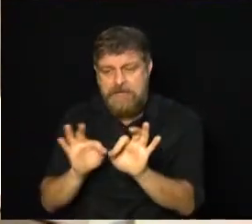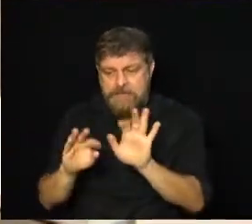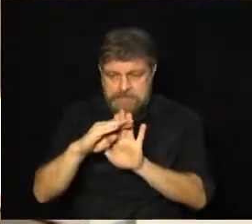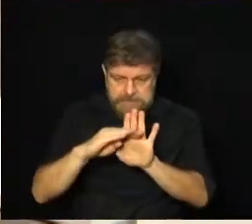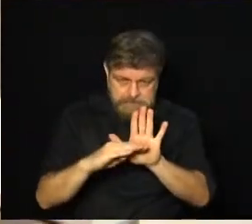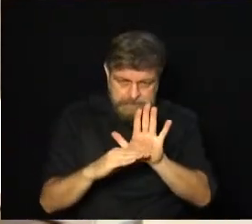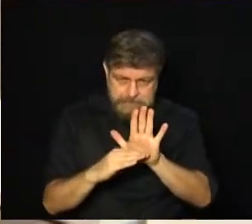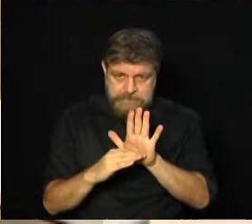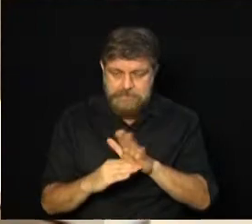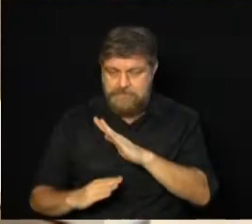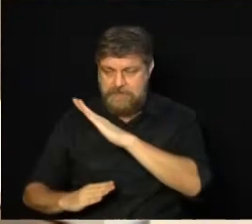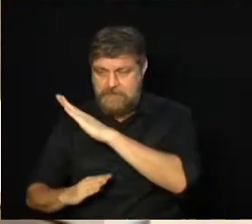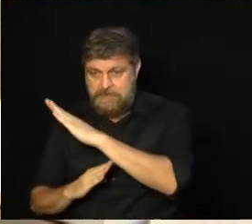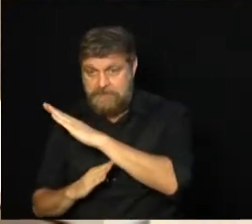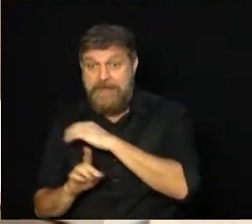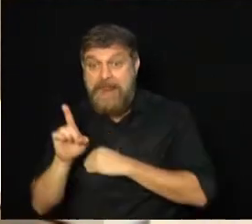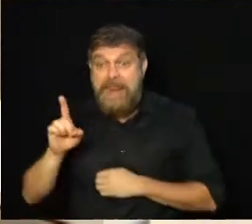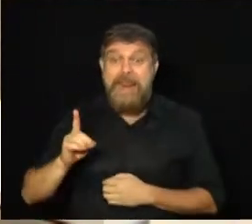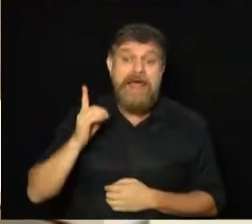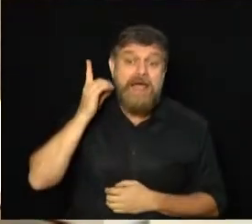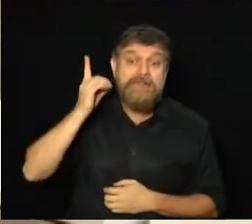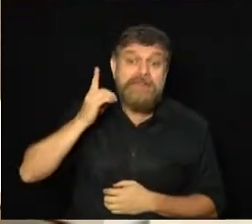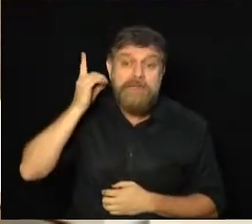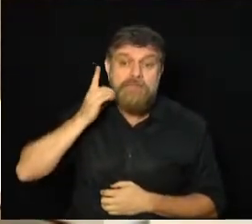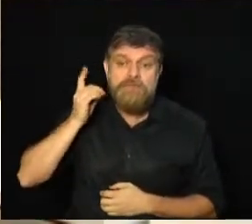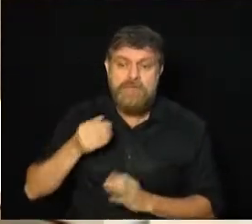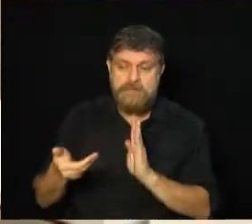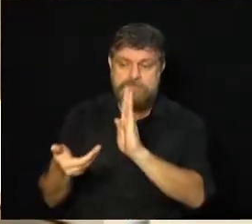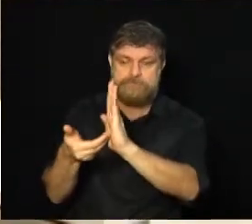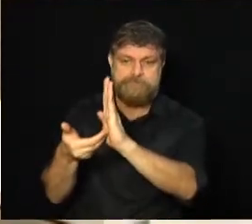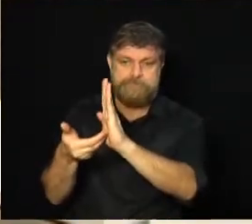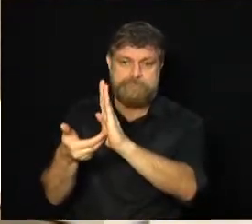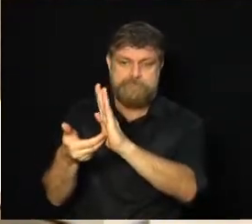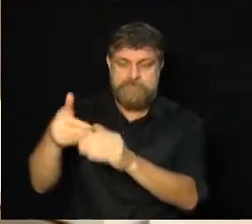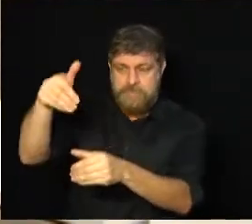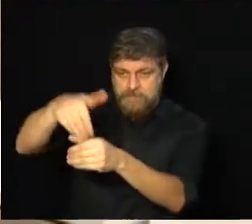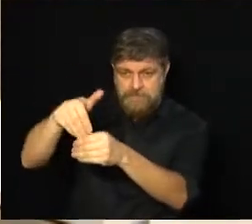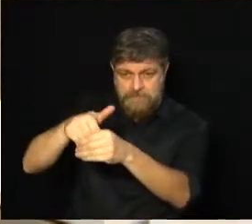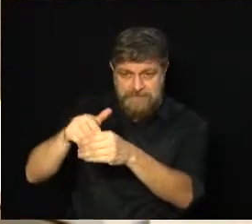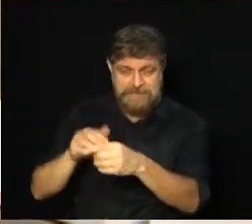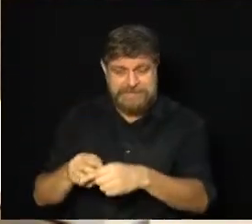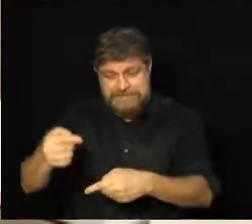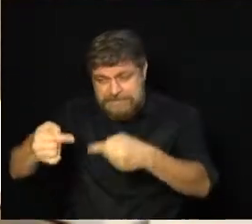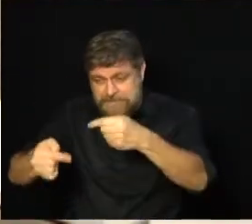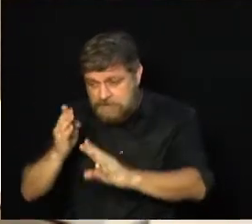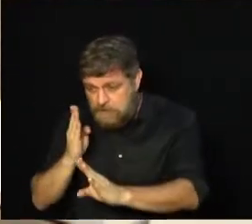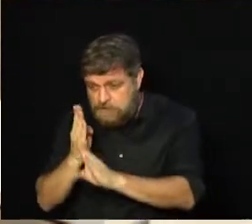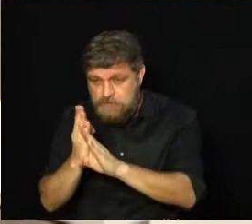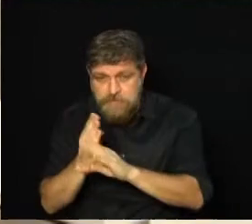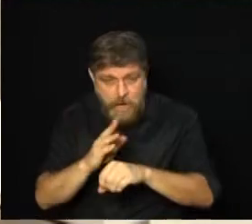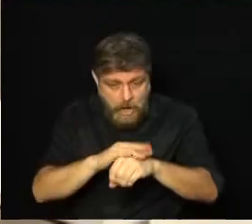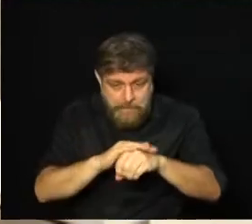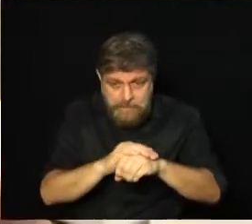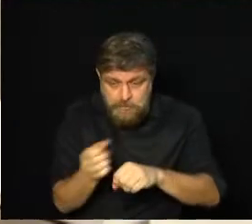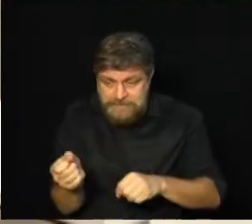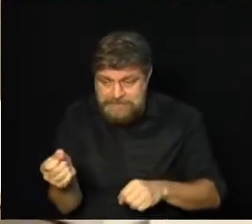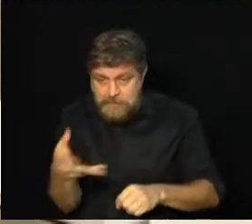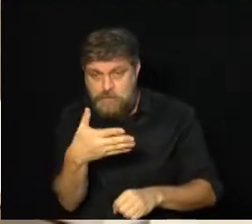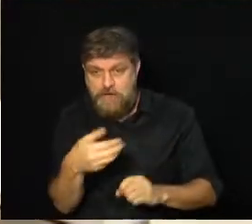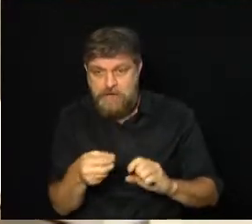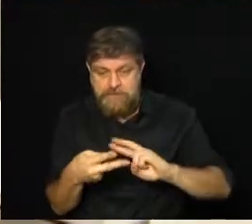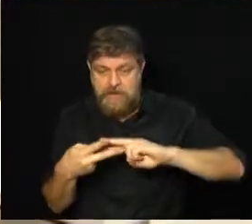tramitando na Câmara dos Deputados, para que a partir do momento que exista, que se descubra qualquer tipo de doença rara,